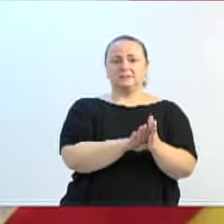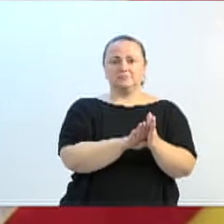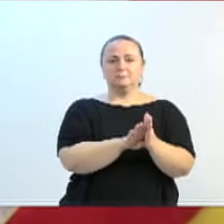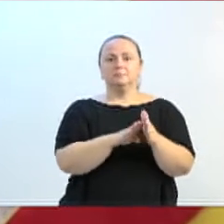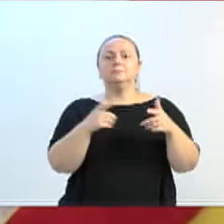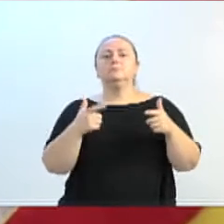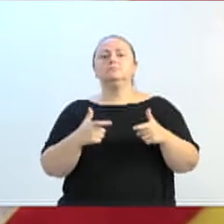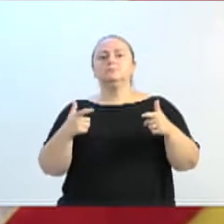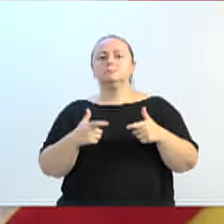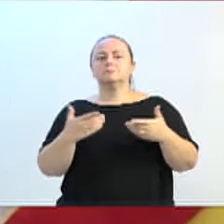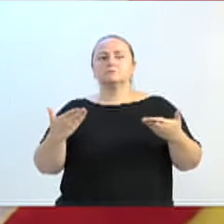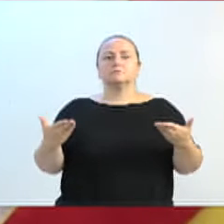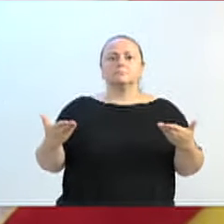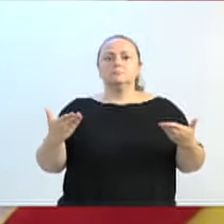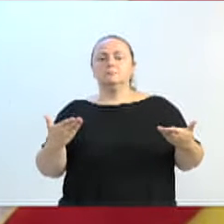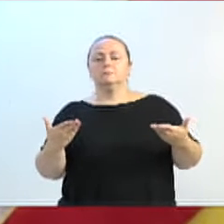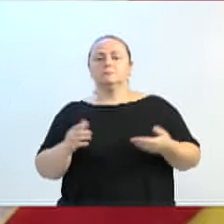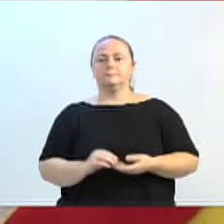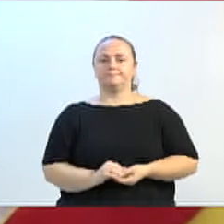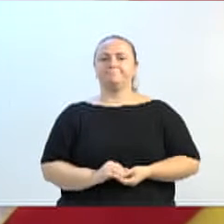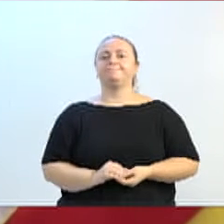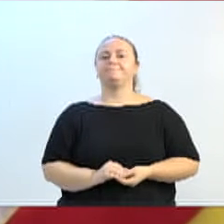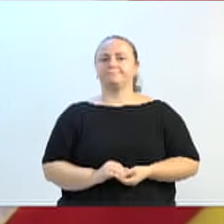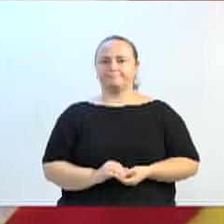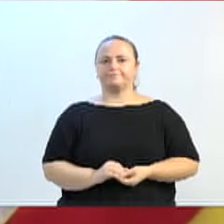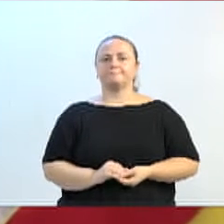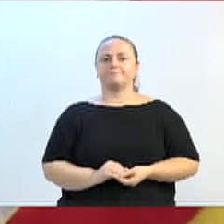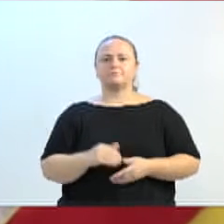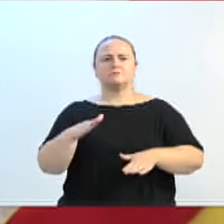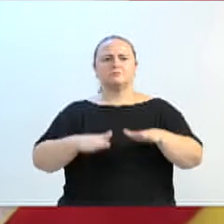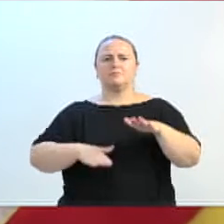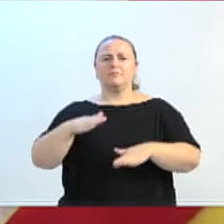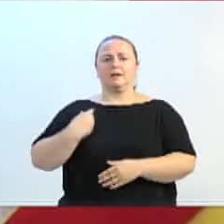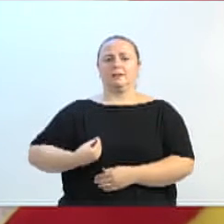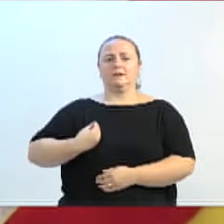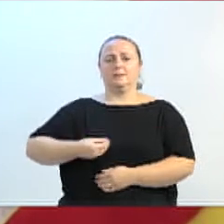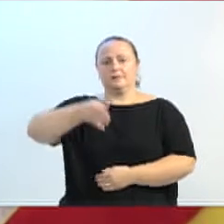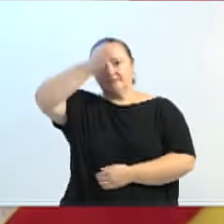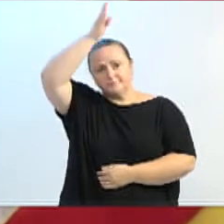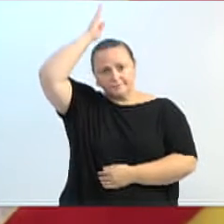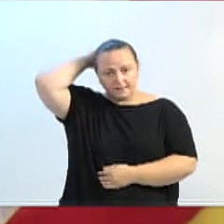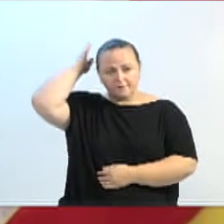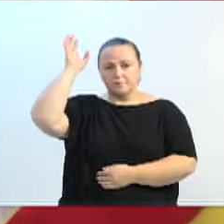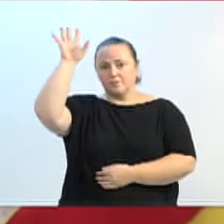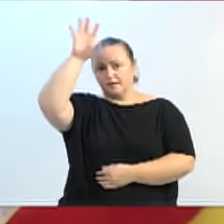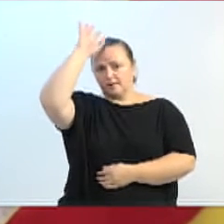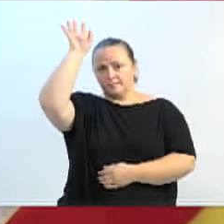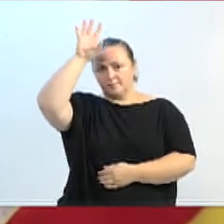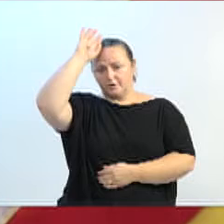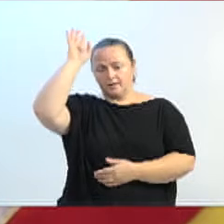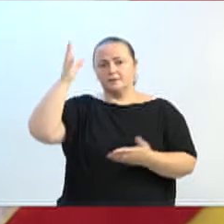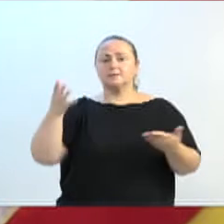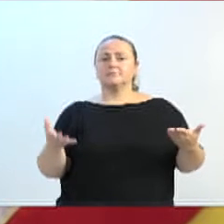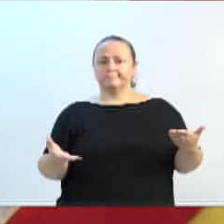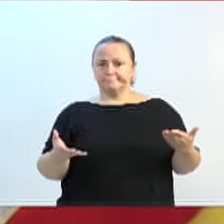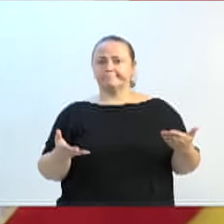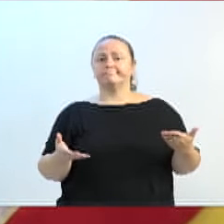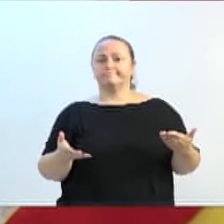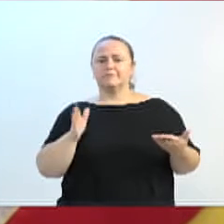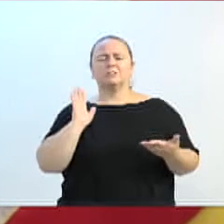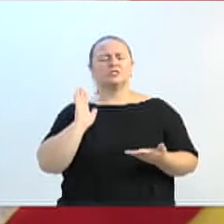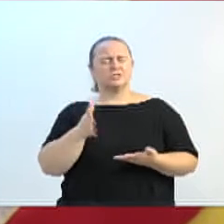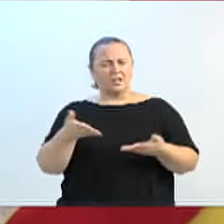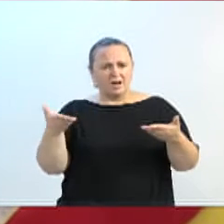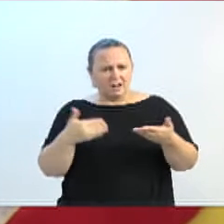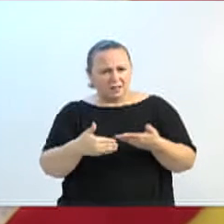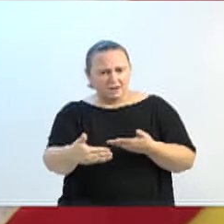de favor, no corpo de bombeiros, eles precisam, estão reivindicando, já não é de hoje, já tivemos, eu